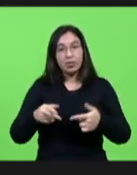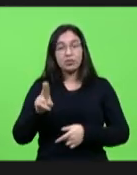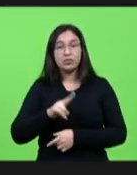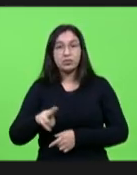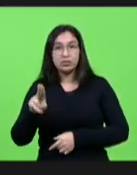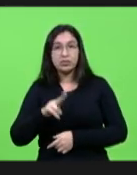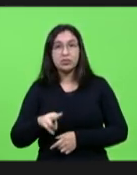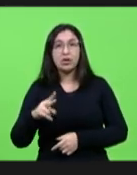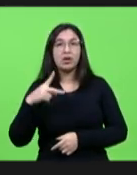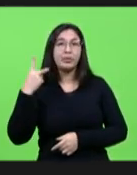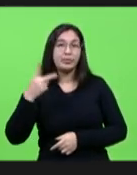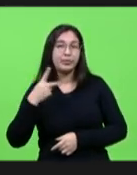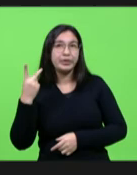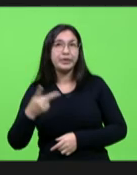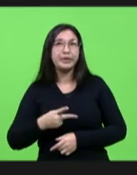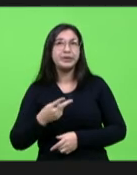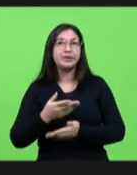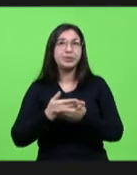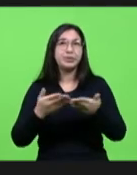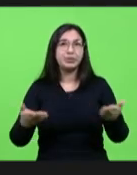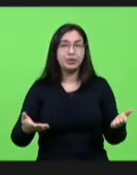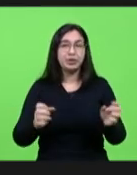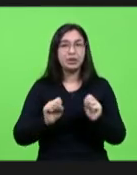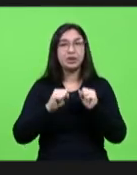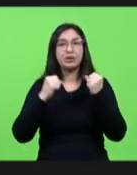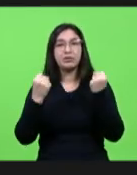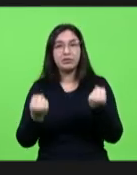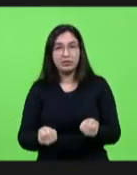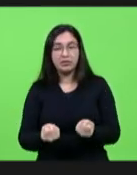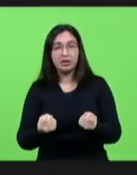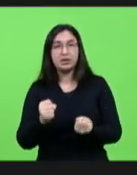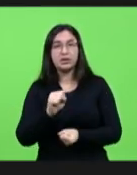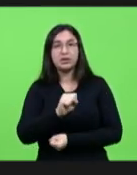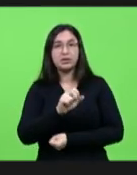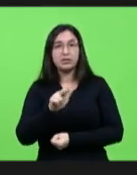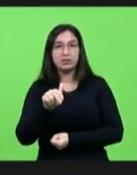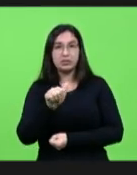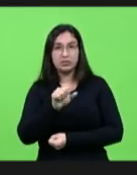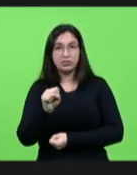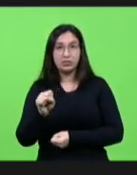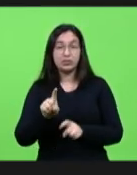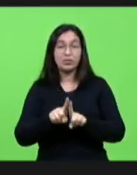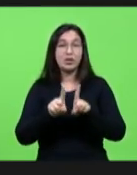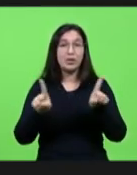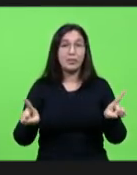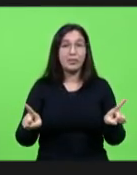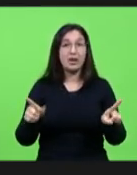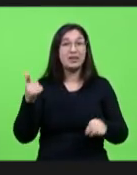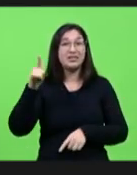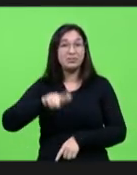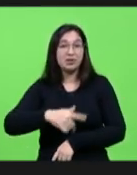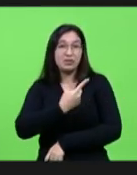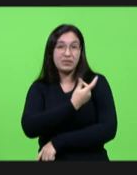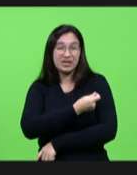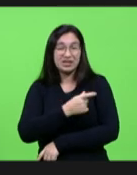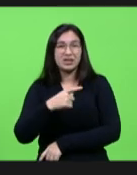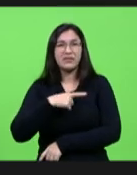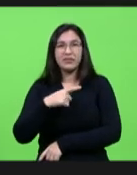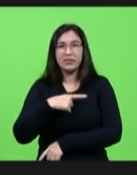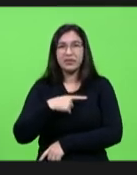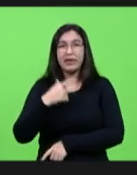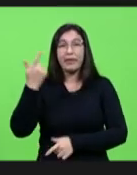parlamentares que também se colocaram em defesa dos SUAS mas além da vacina a gente também tem outras demandas